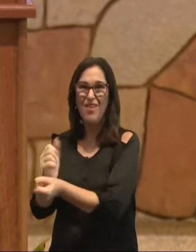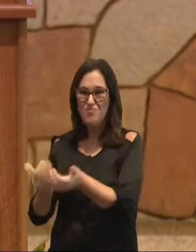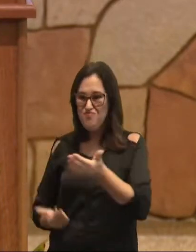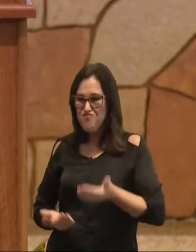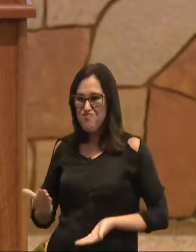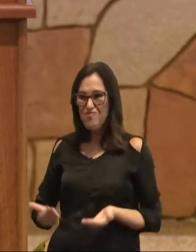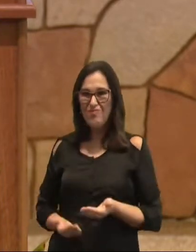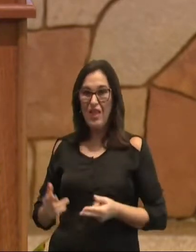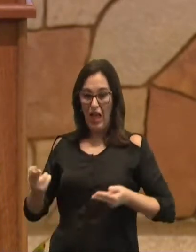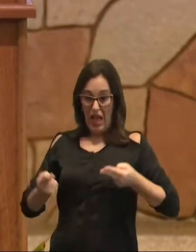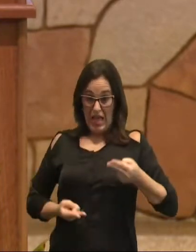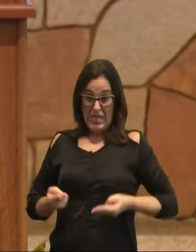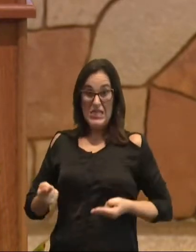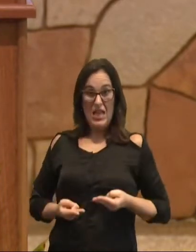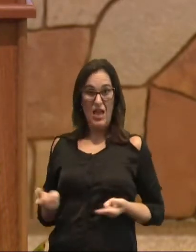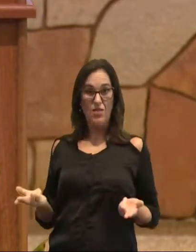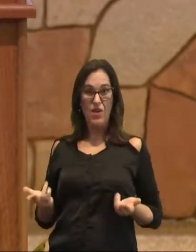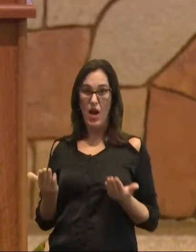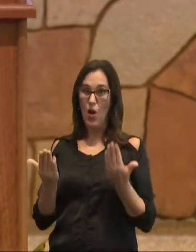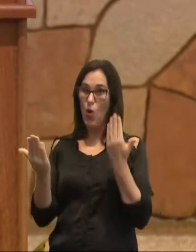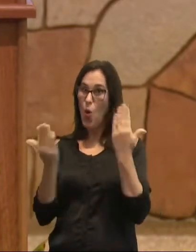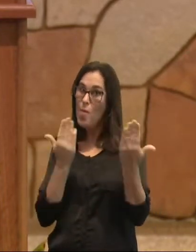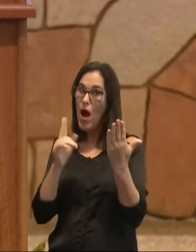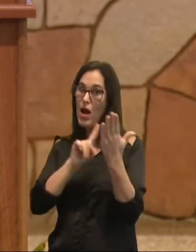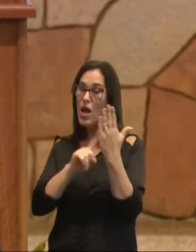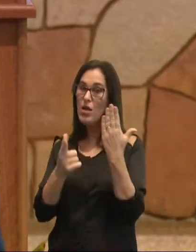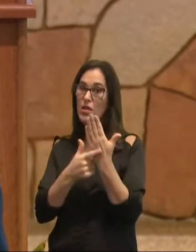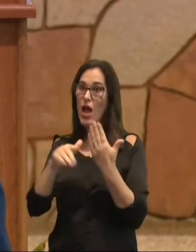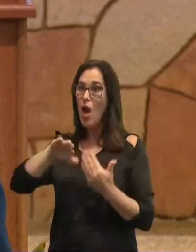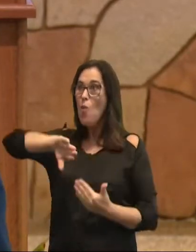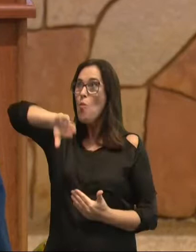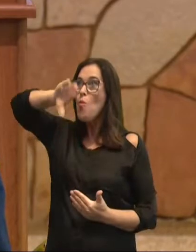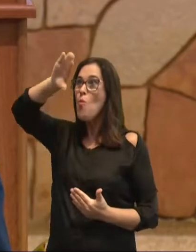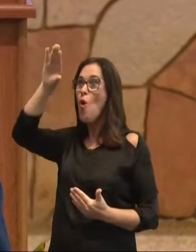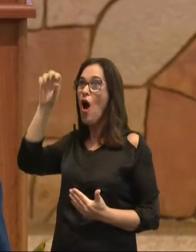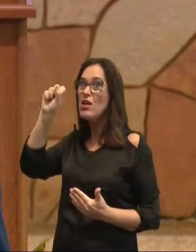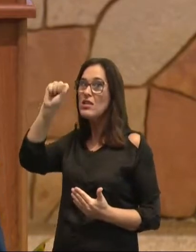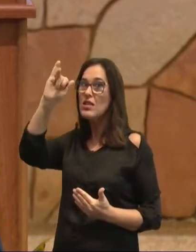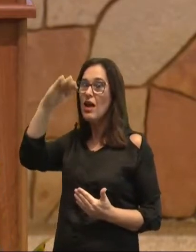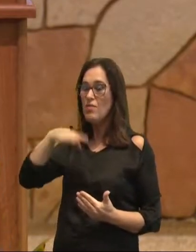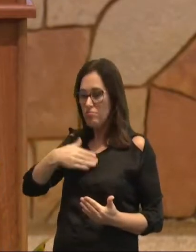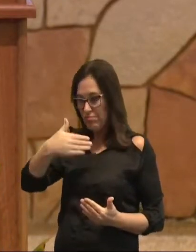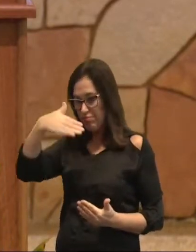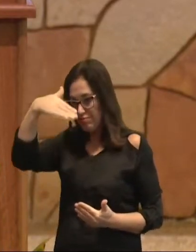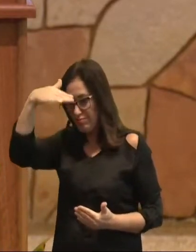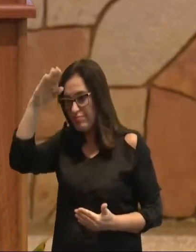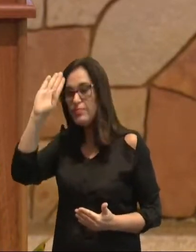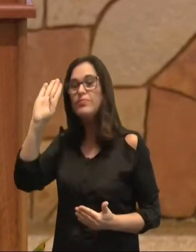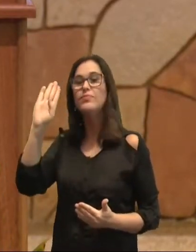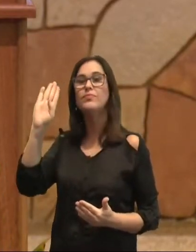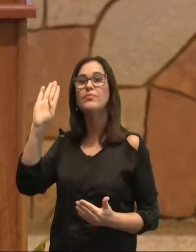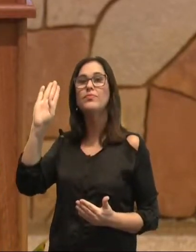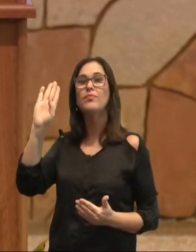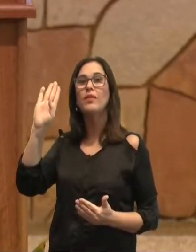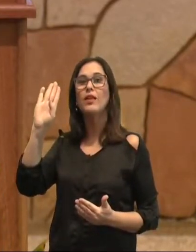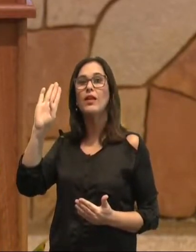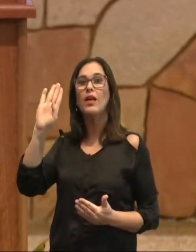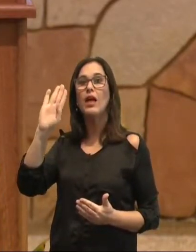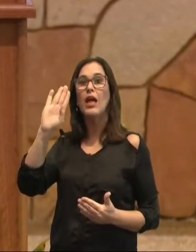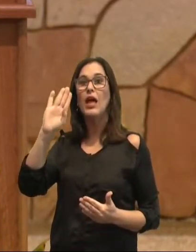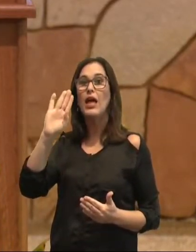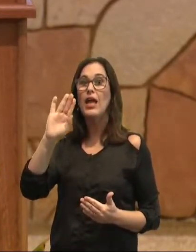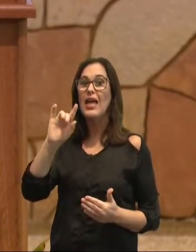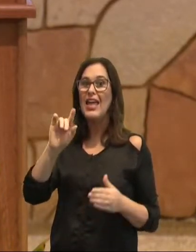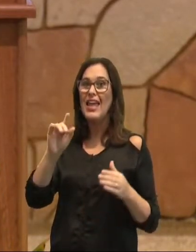esta é H, ora, H é o monte Sinai, na Arábia, e corresponde, a Jerusalém,